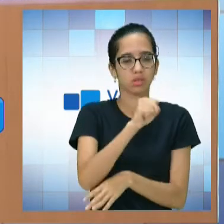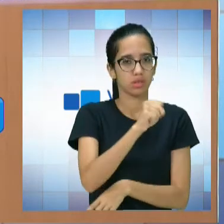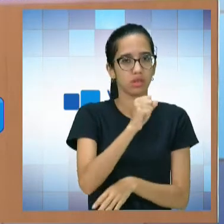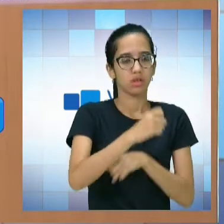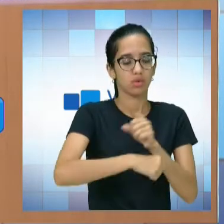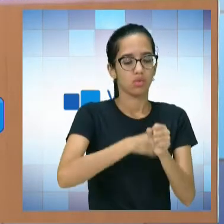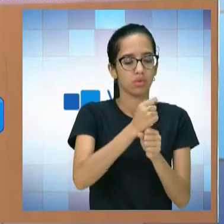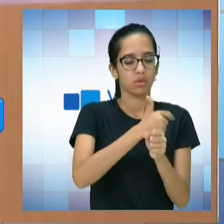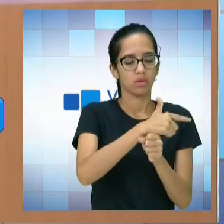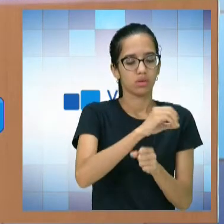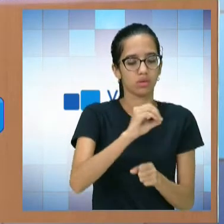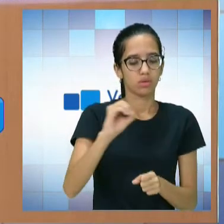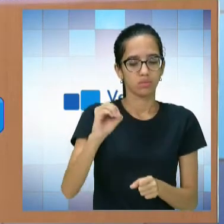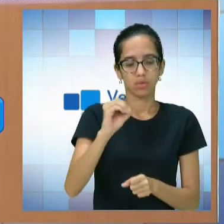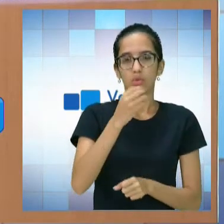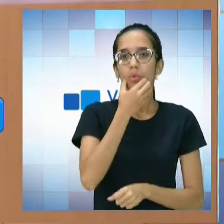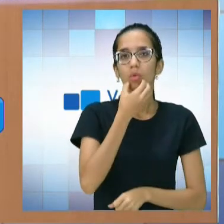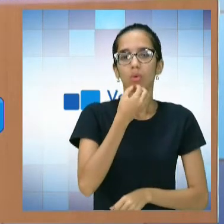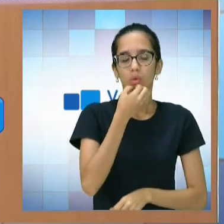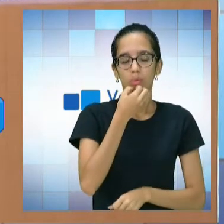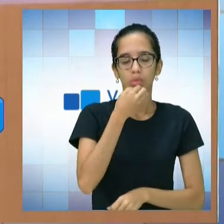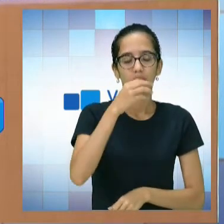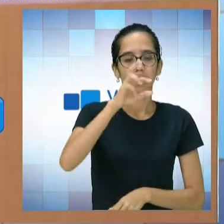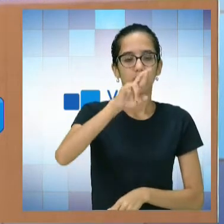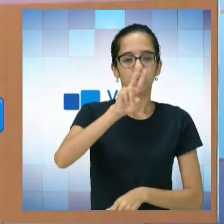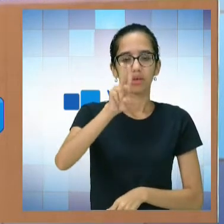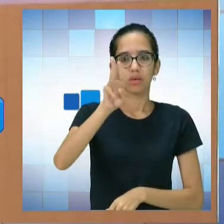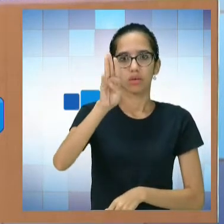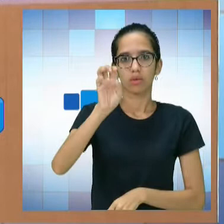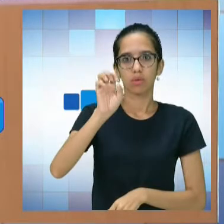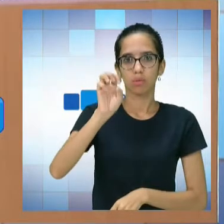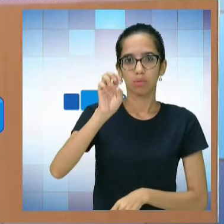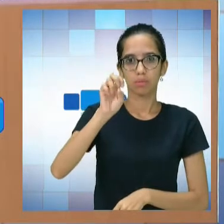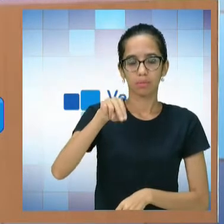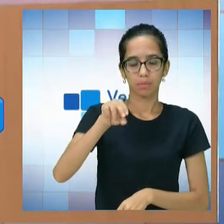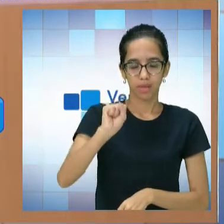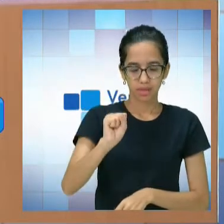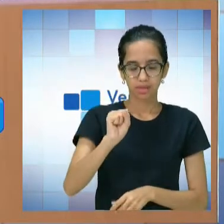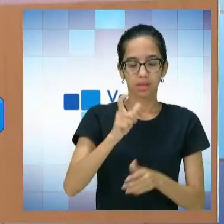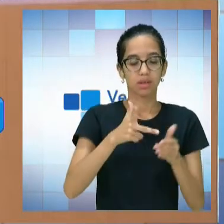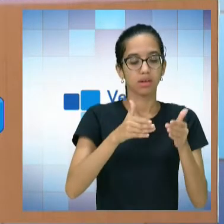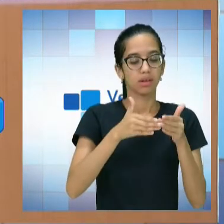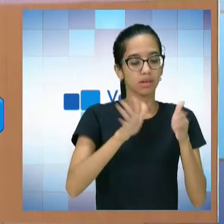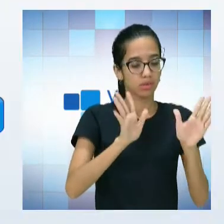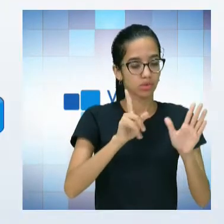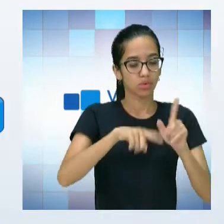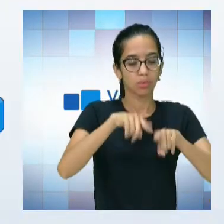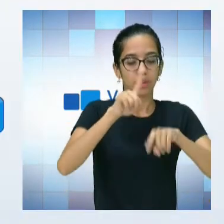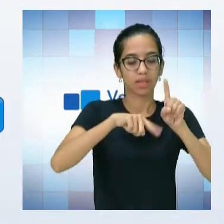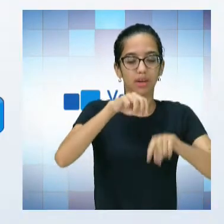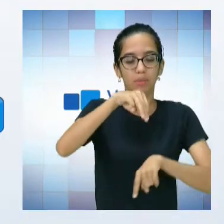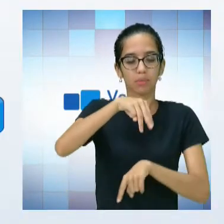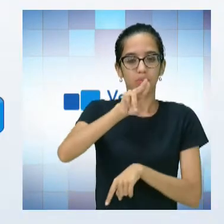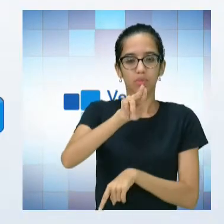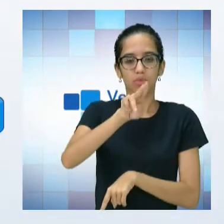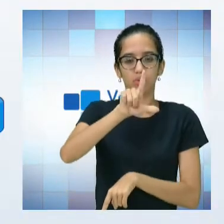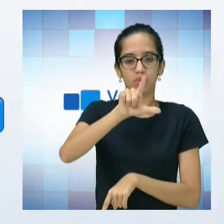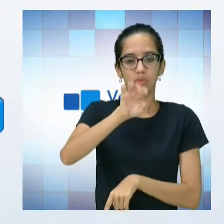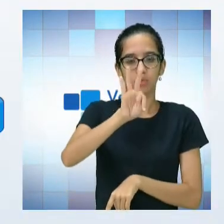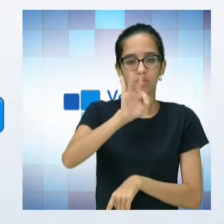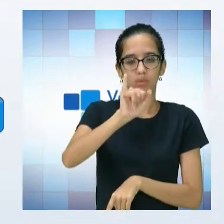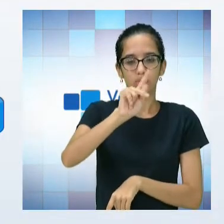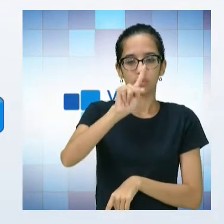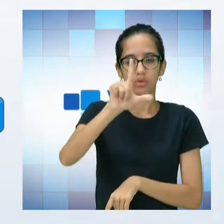o professor Rubens Ferronato lançou no mercado o multiplano. E esse período foi o período em eu estava